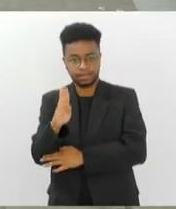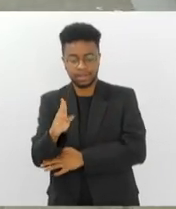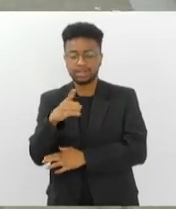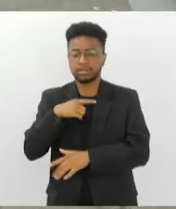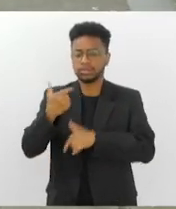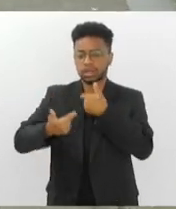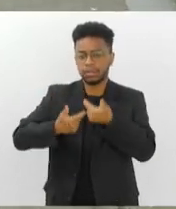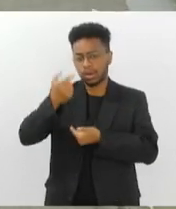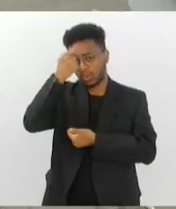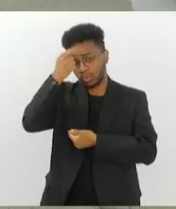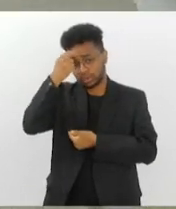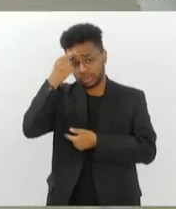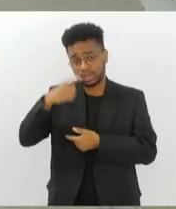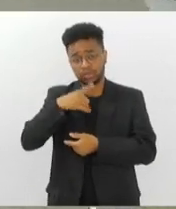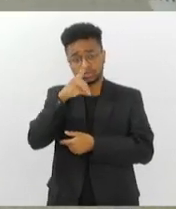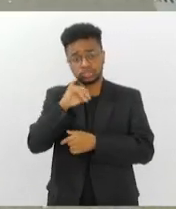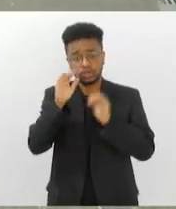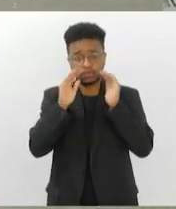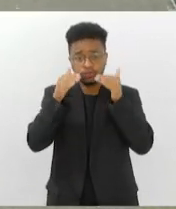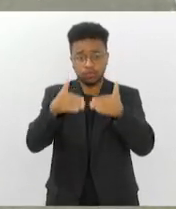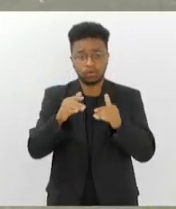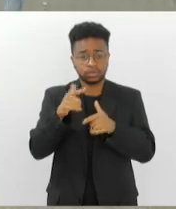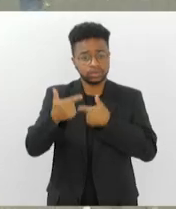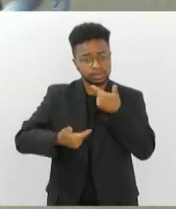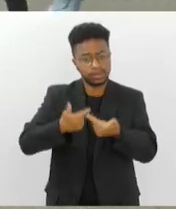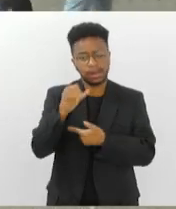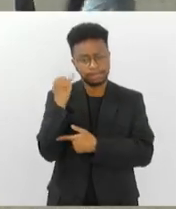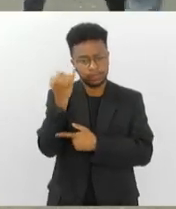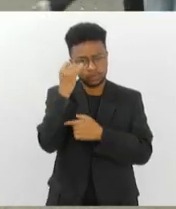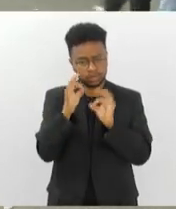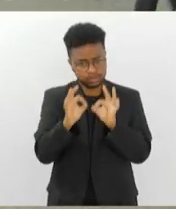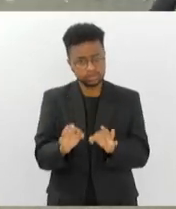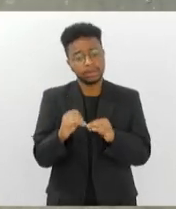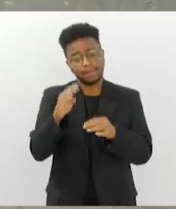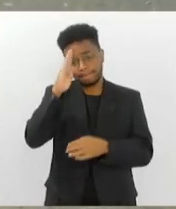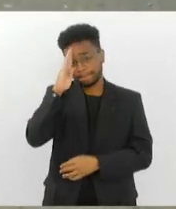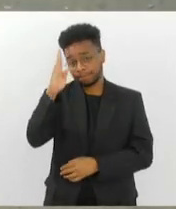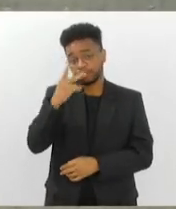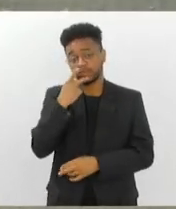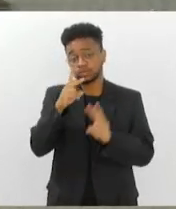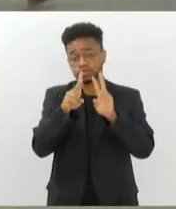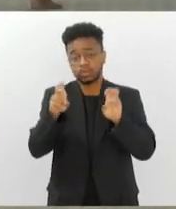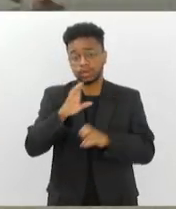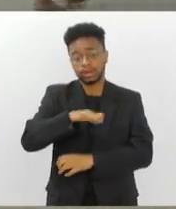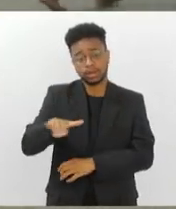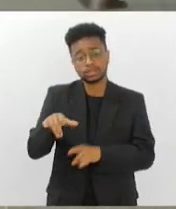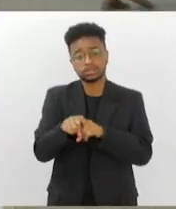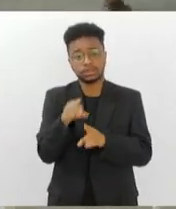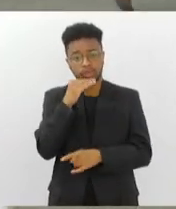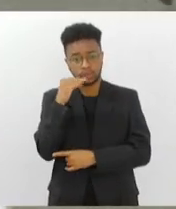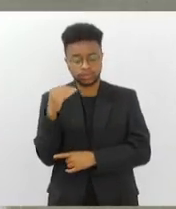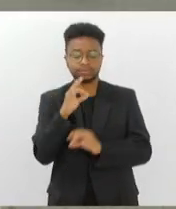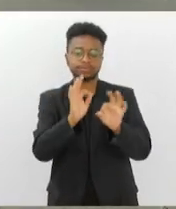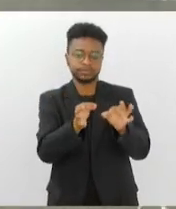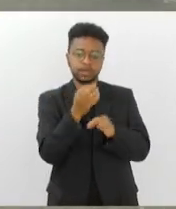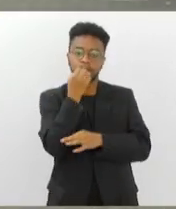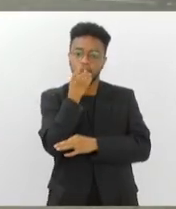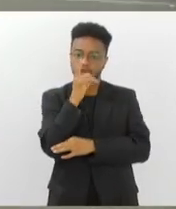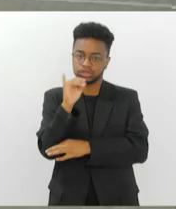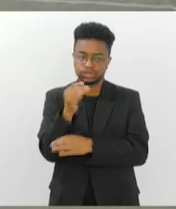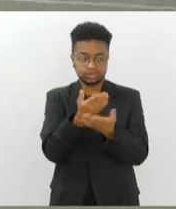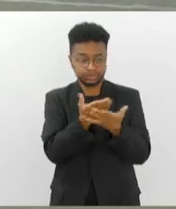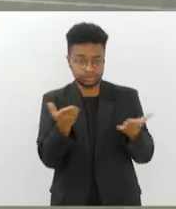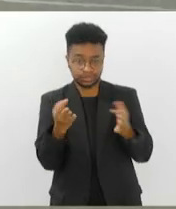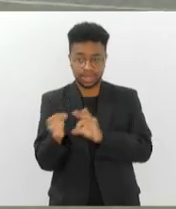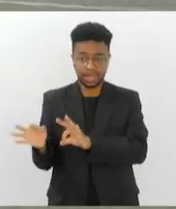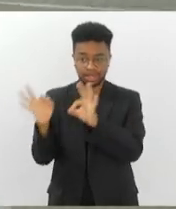um dia dedicado a esse trabalho de conscientização é importante. Principalmente se tratando de crianças e adolescentes. Isso. Bom dia, Paulo. Bom dia